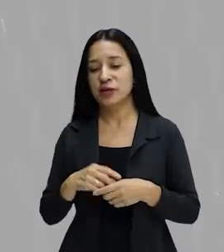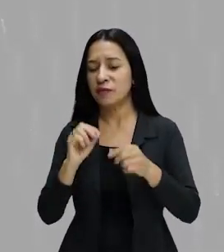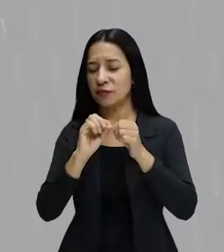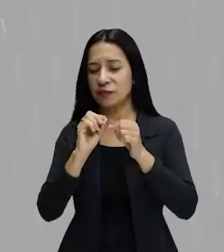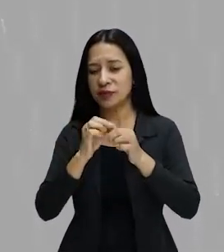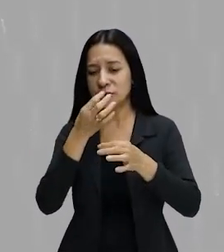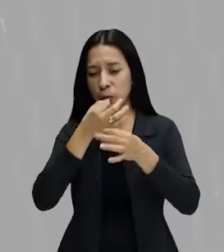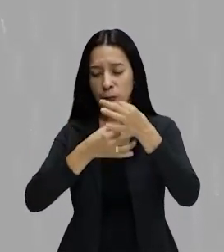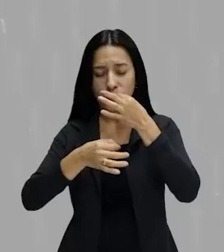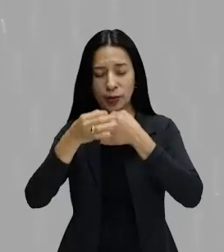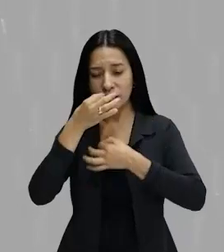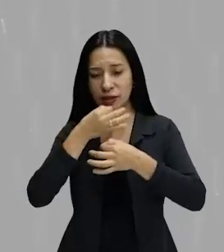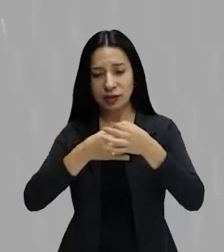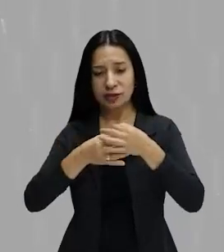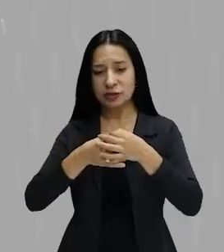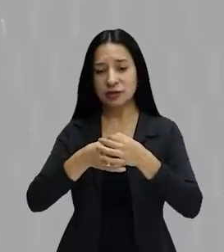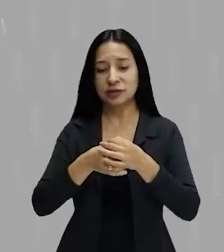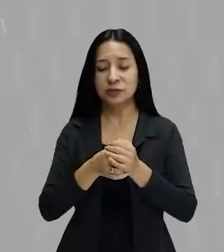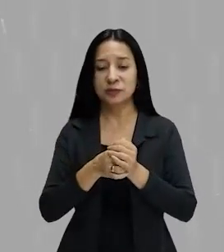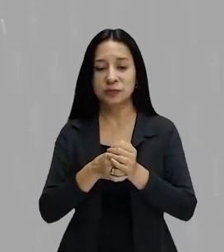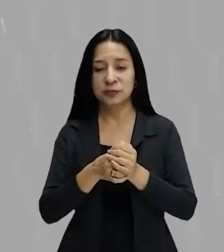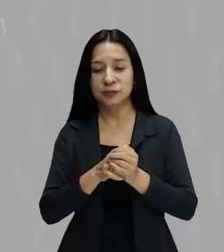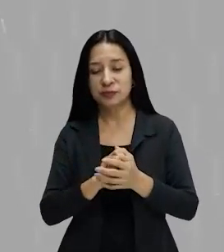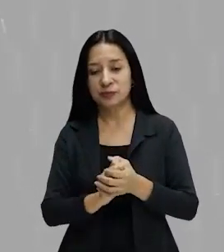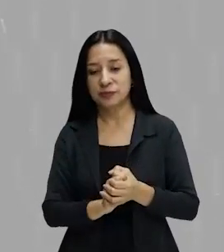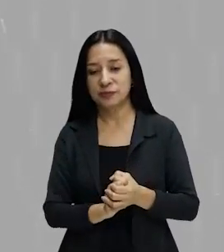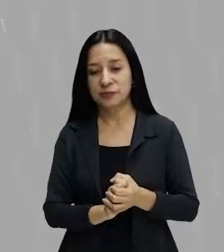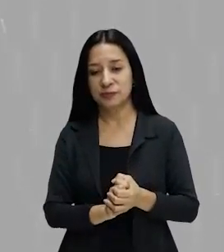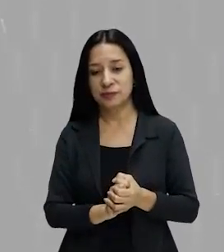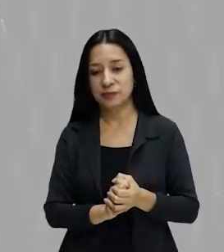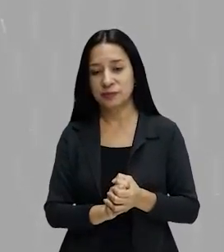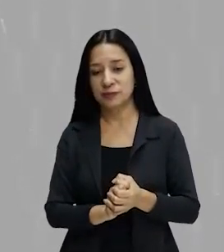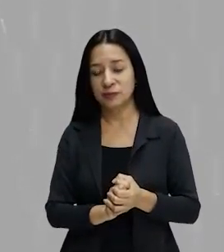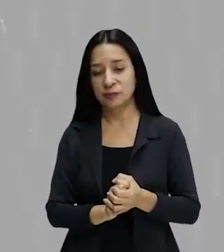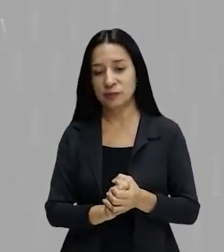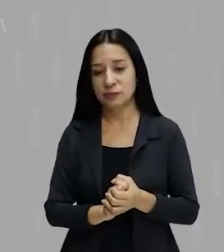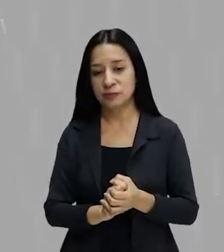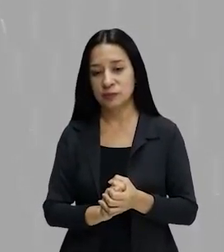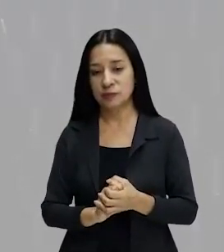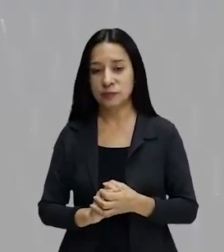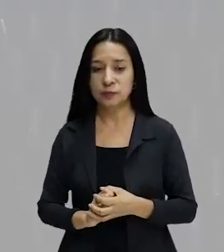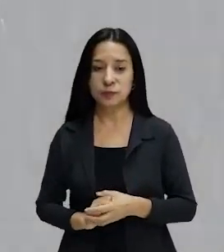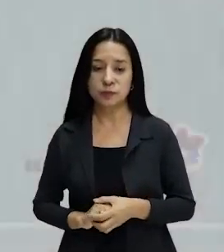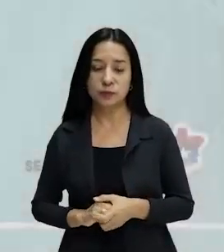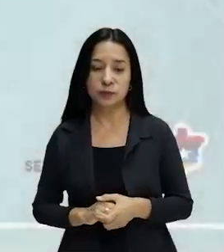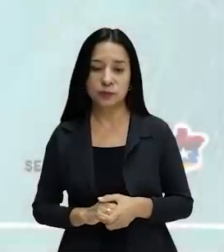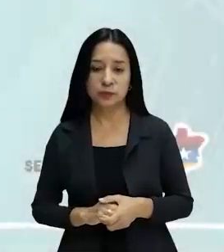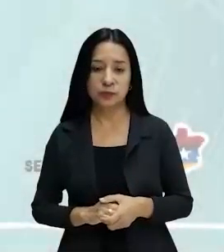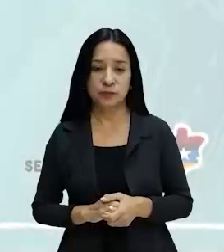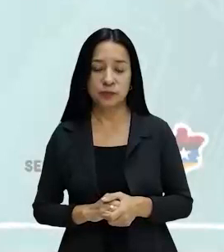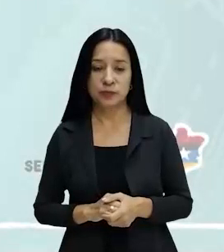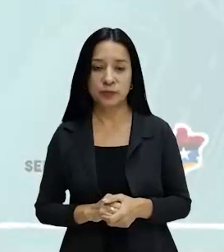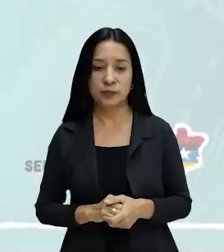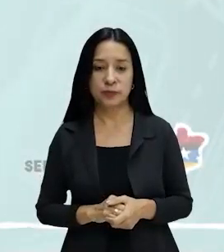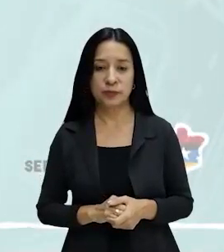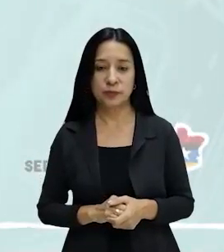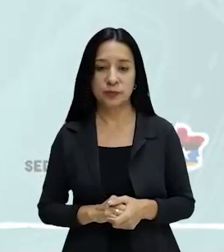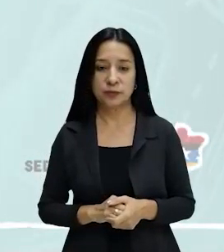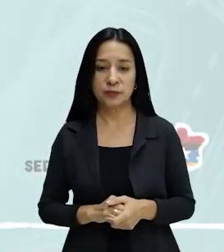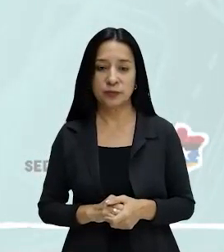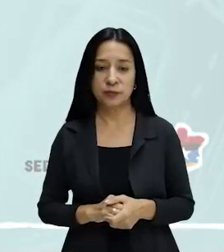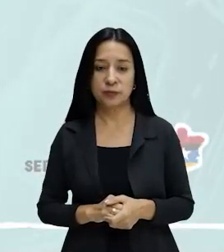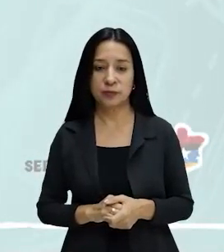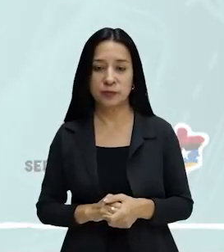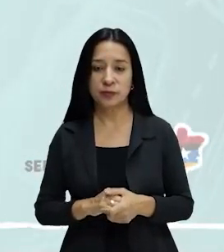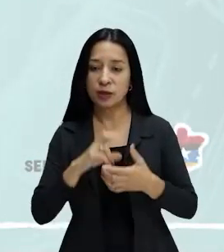fazendo crônicas e trazendo essas coisas para nós nos divertirmos e aprender mais, certo? Se ficar alguma dúvida com relação